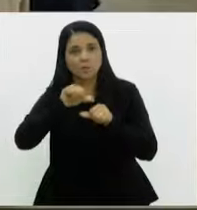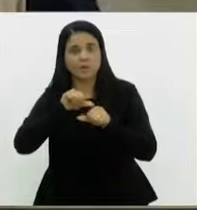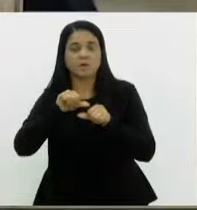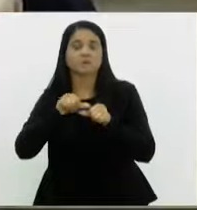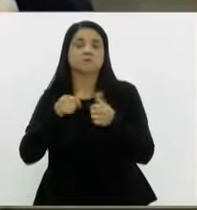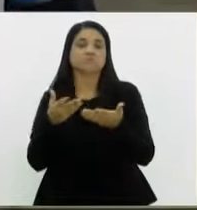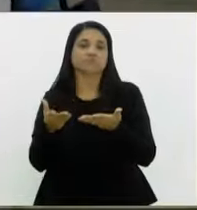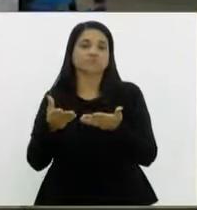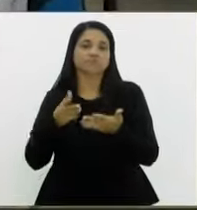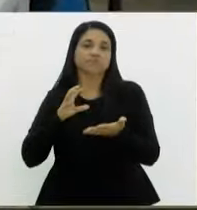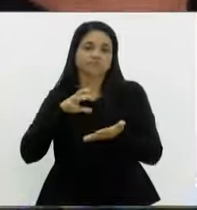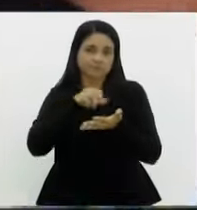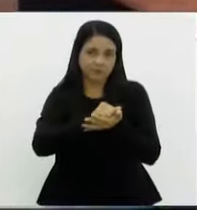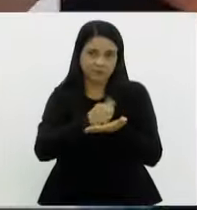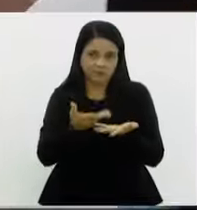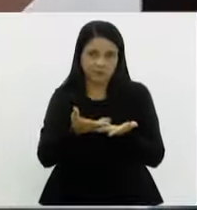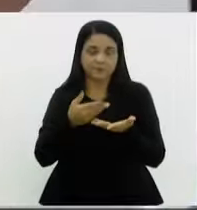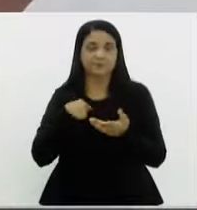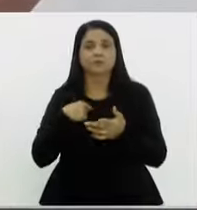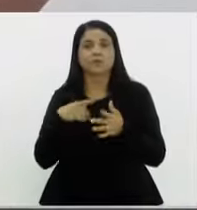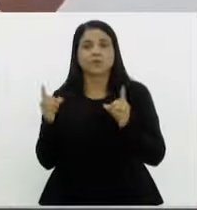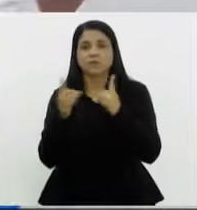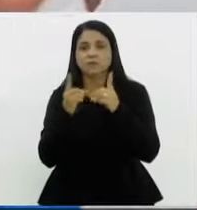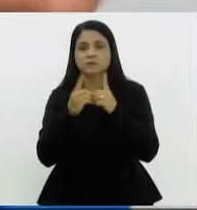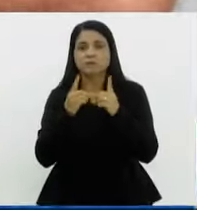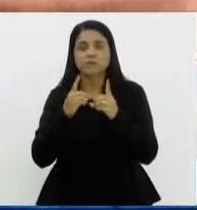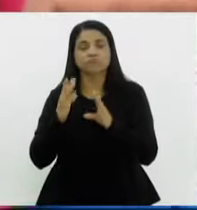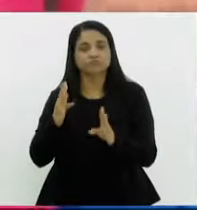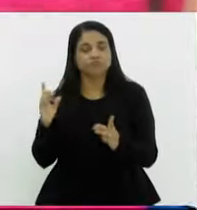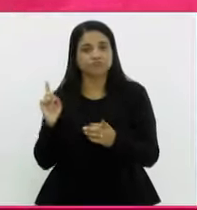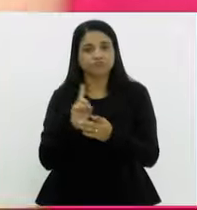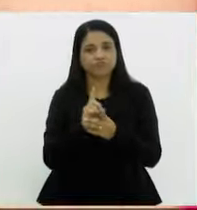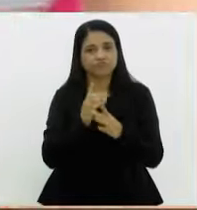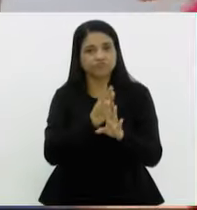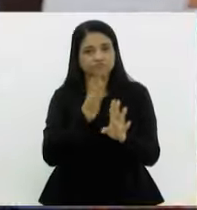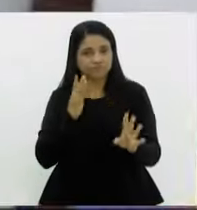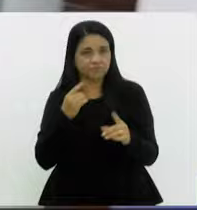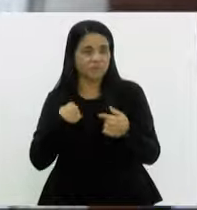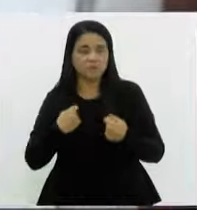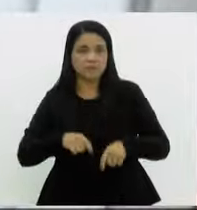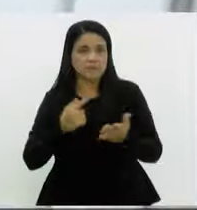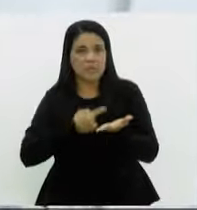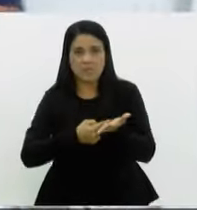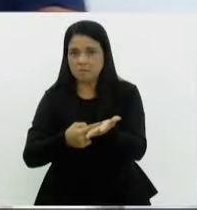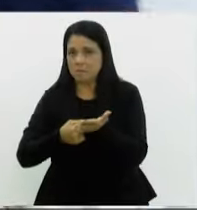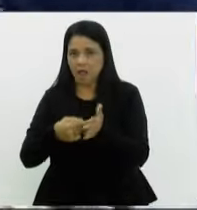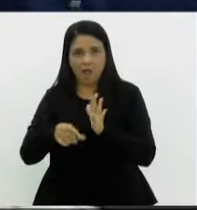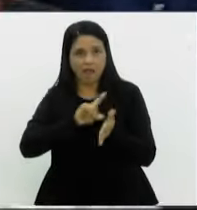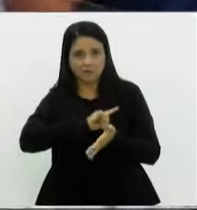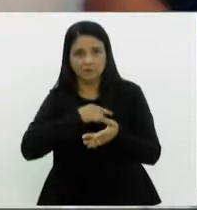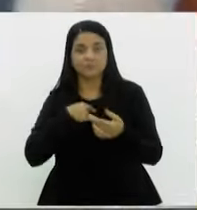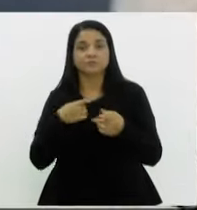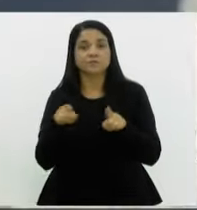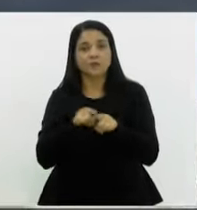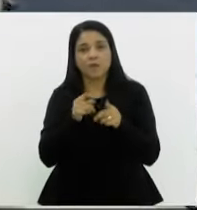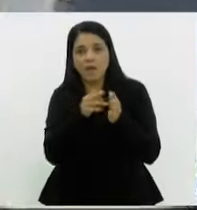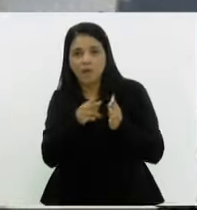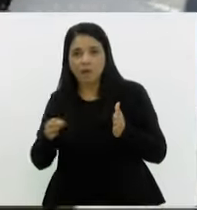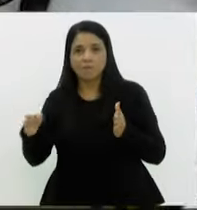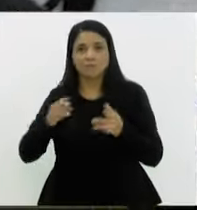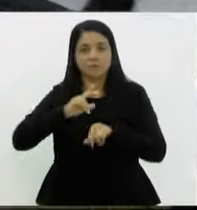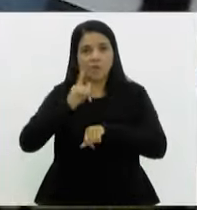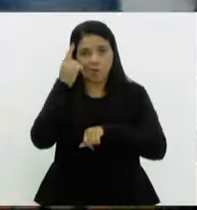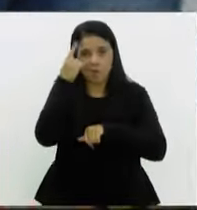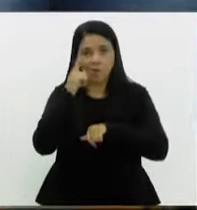regularização cadastral. O atendimento é feito por ordem de chegada, não há necessidade de agendamento. Além da ampliação do horário,